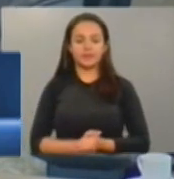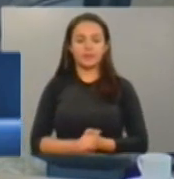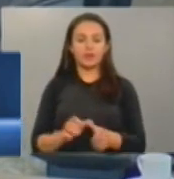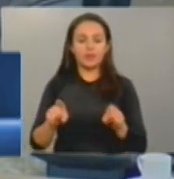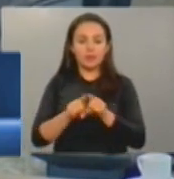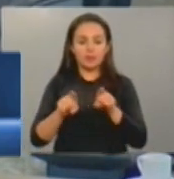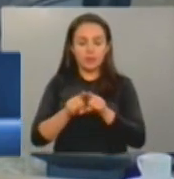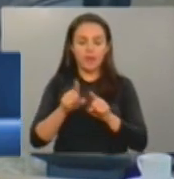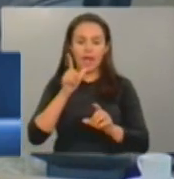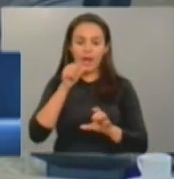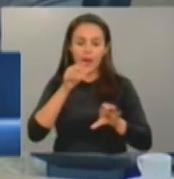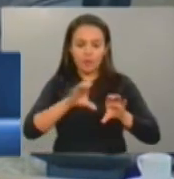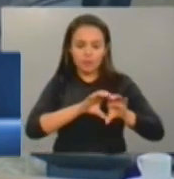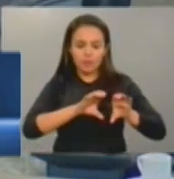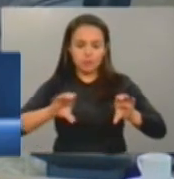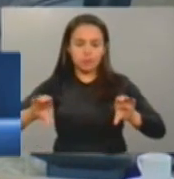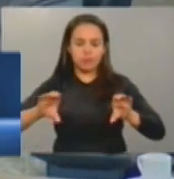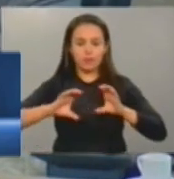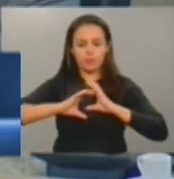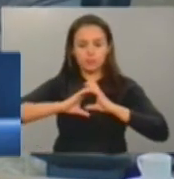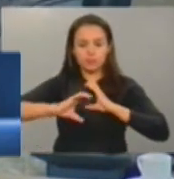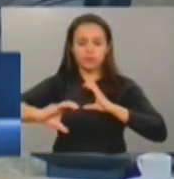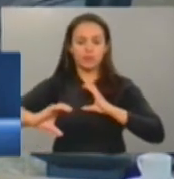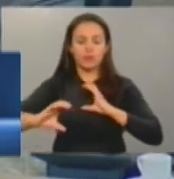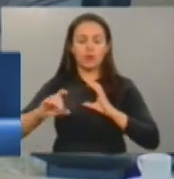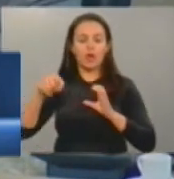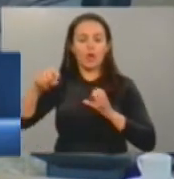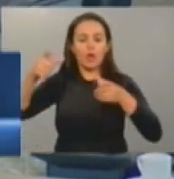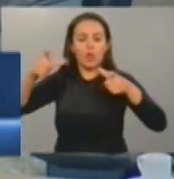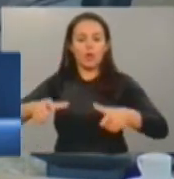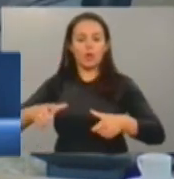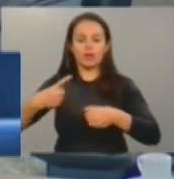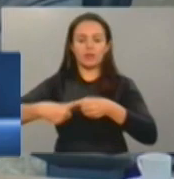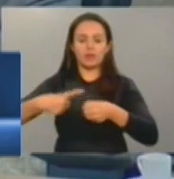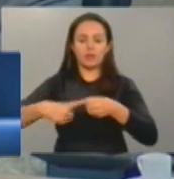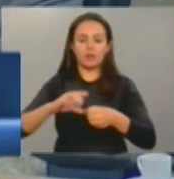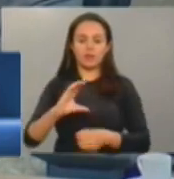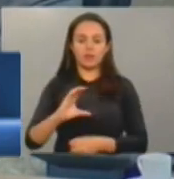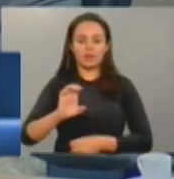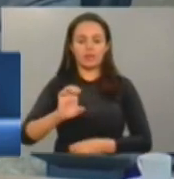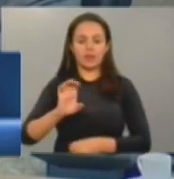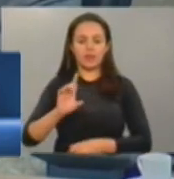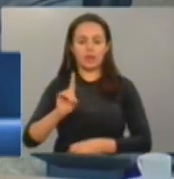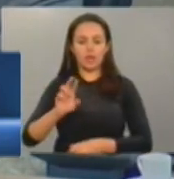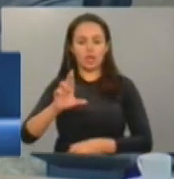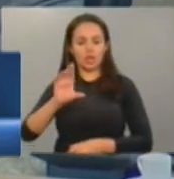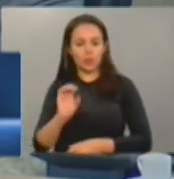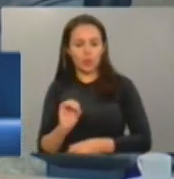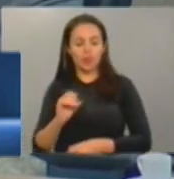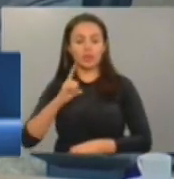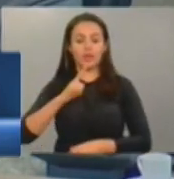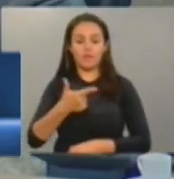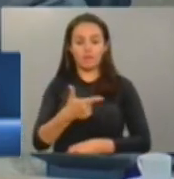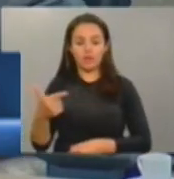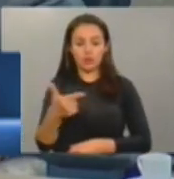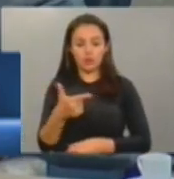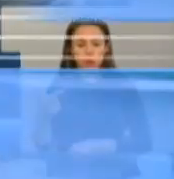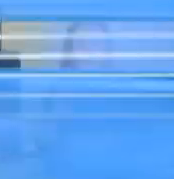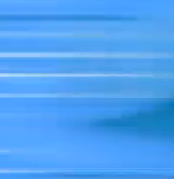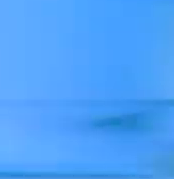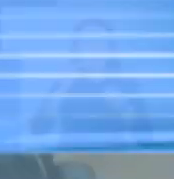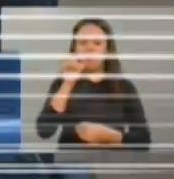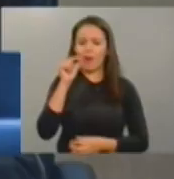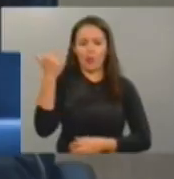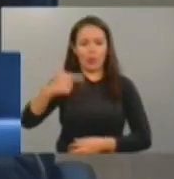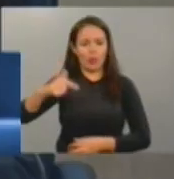governador Camilo acabou de liberar agora para aqueles 12 quilômetros que vai, 22 quilômetros que vai atender aquele tão importante município